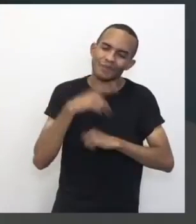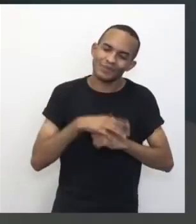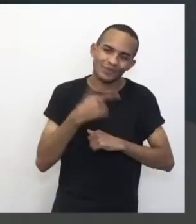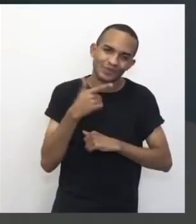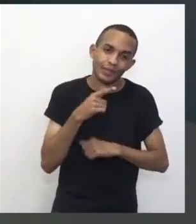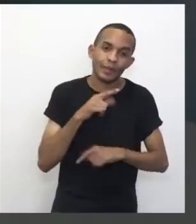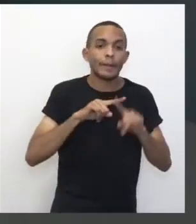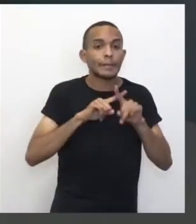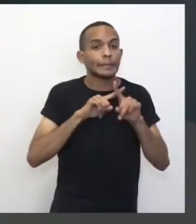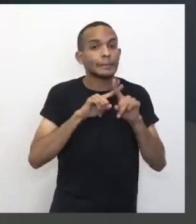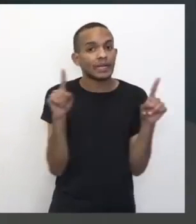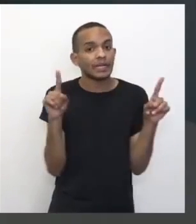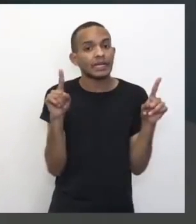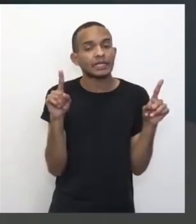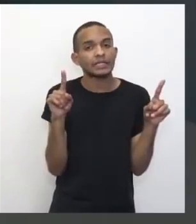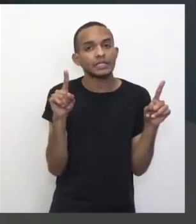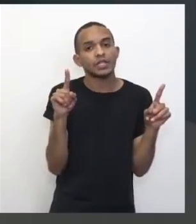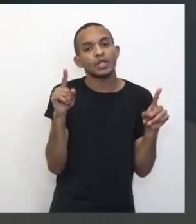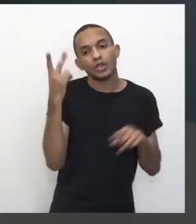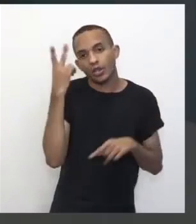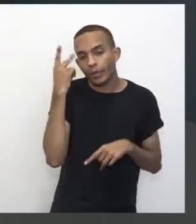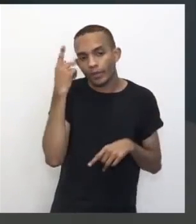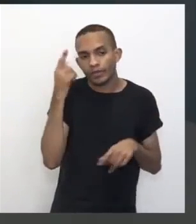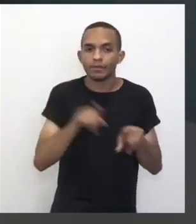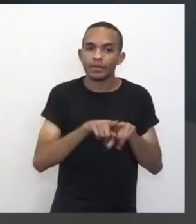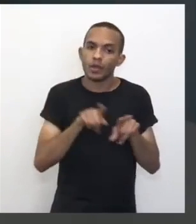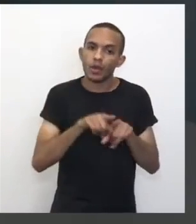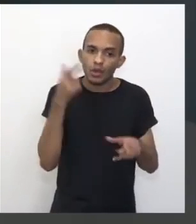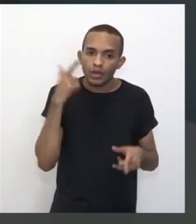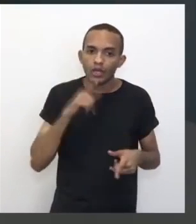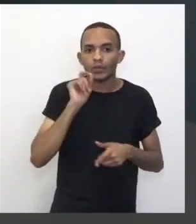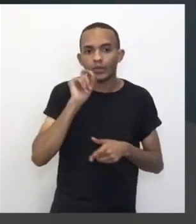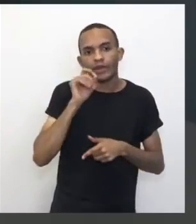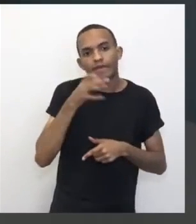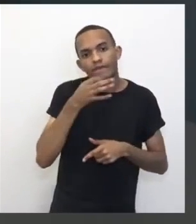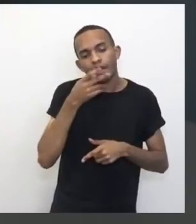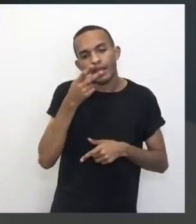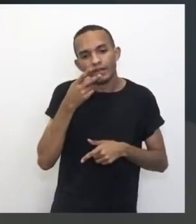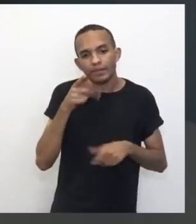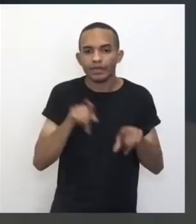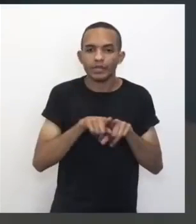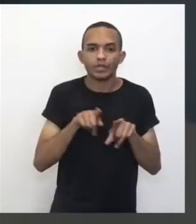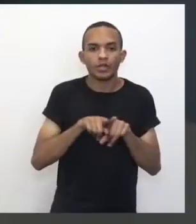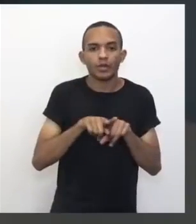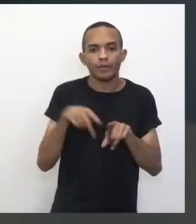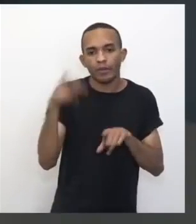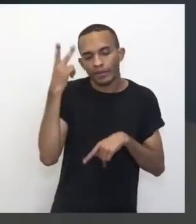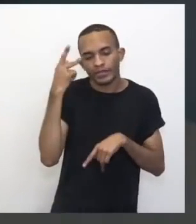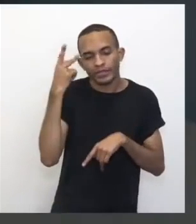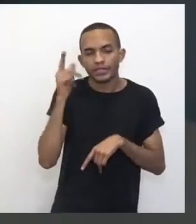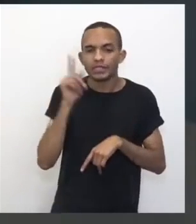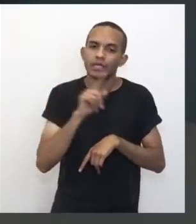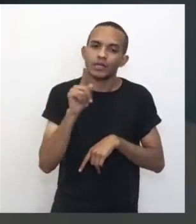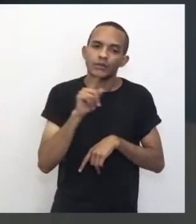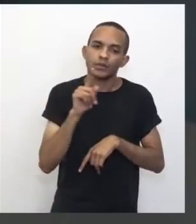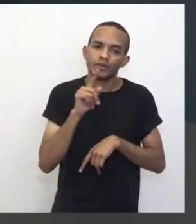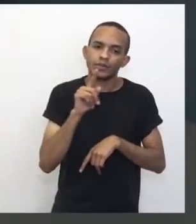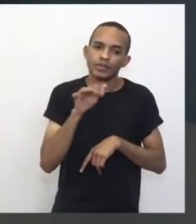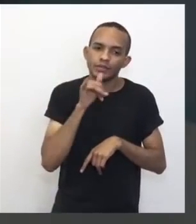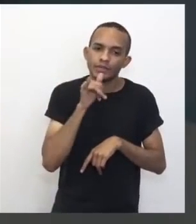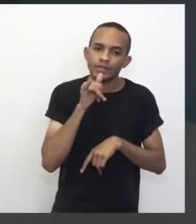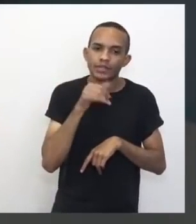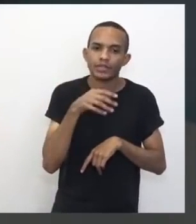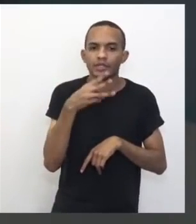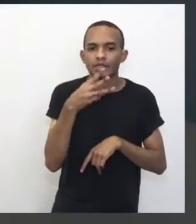entra um porém, que geralmente fazem, né, Tony? Que eu ia comentar isso com vocês. Geralmente, eles não fazem o 360